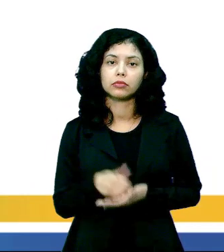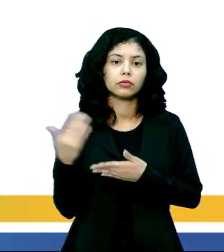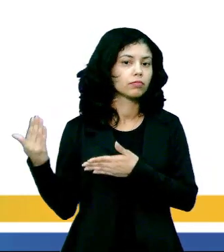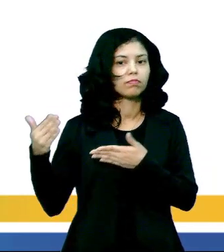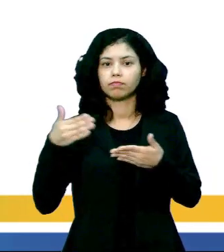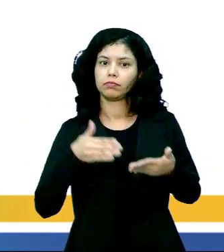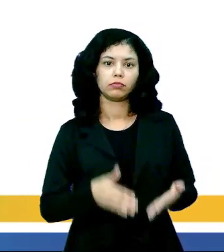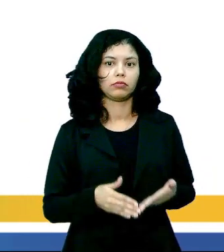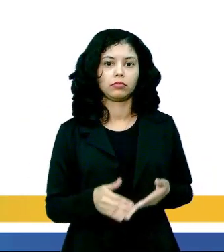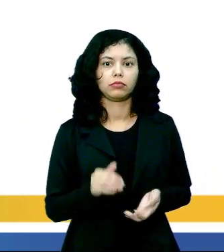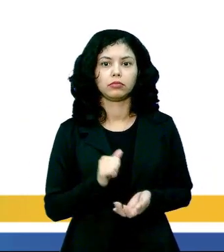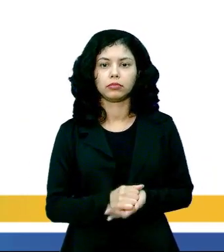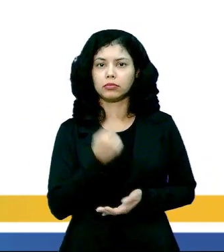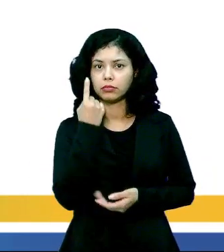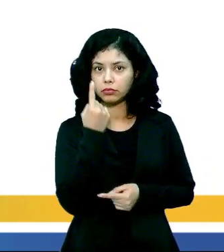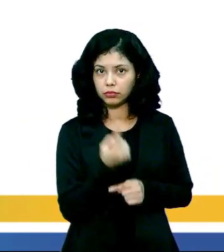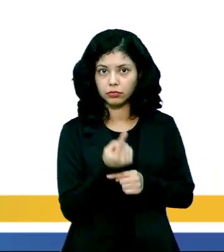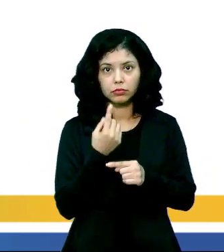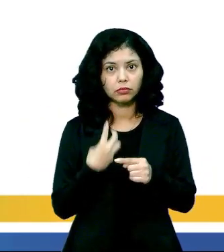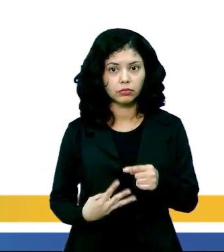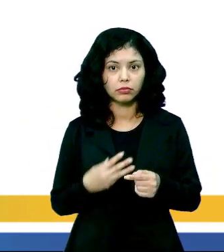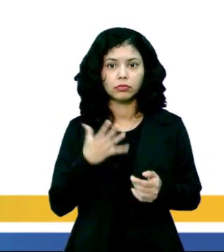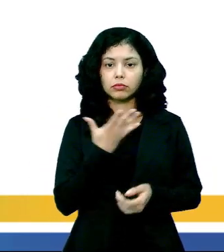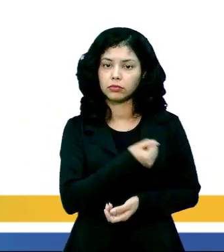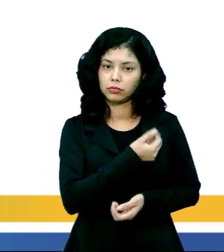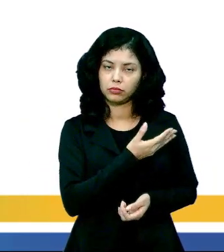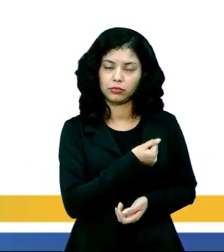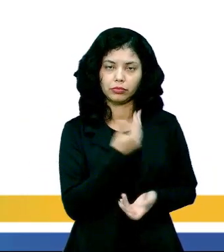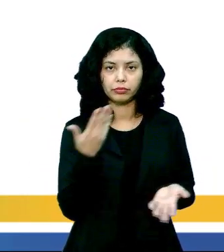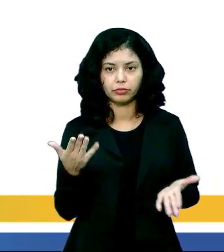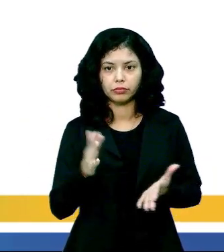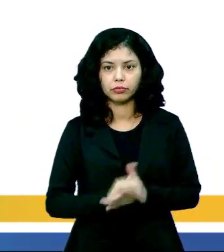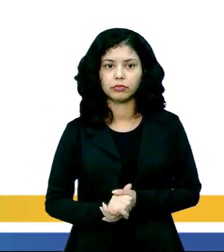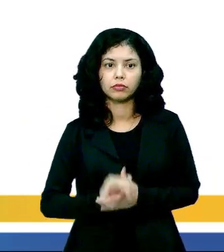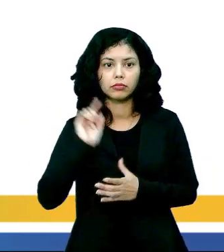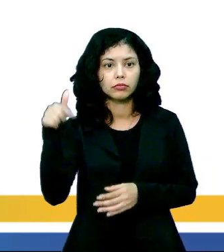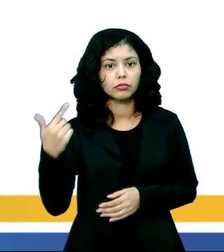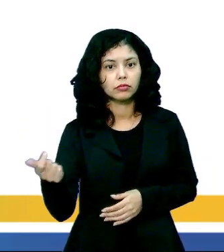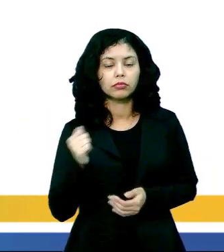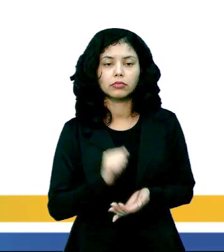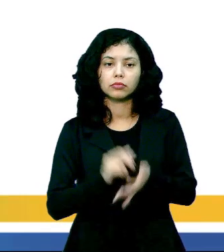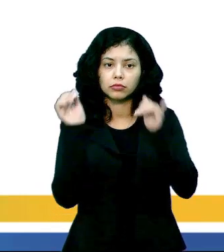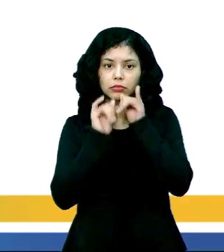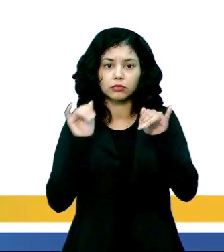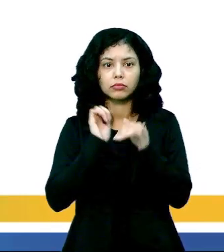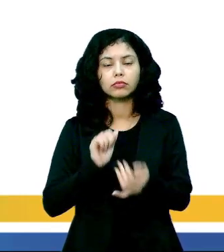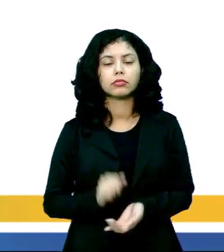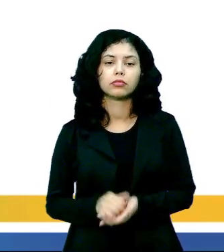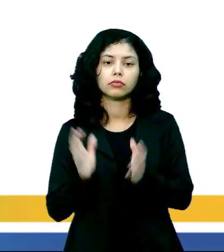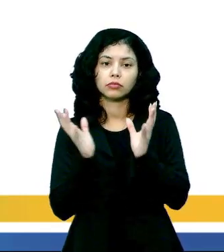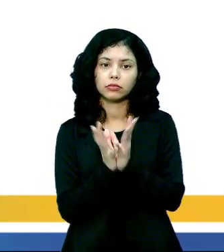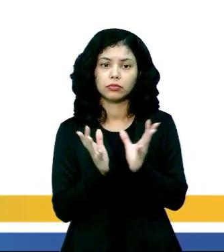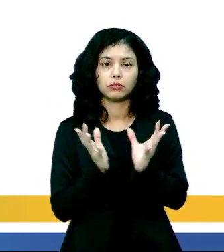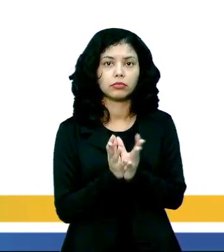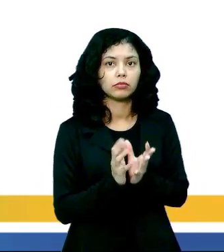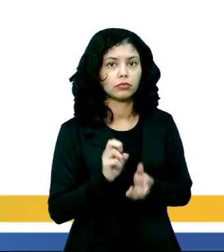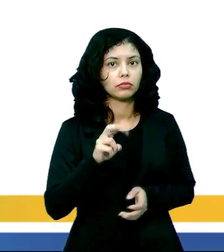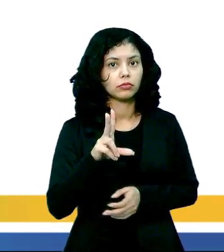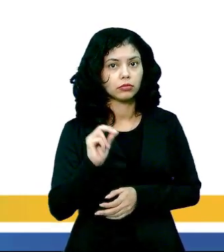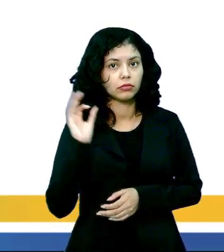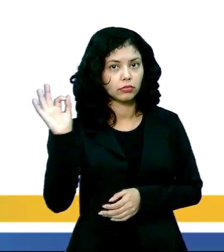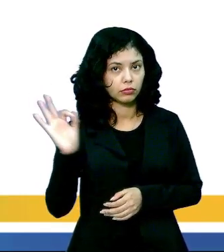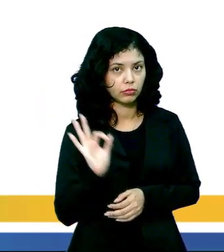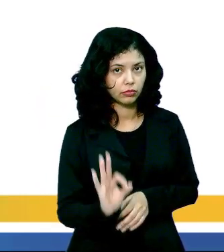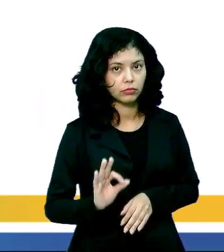as mulheres não chegam a ser um terço desse número. Após o anúncio da turma